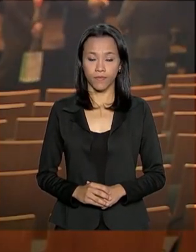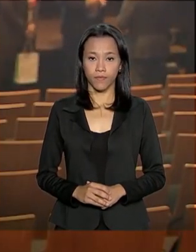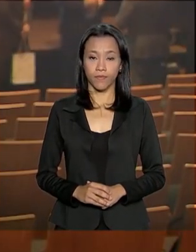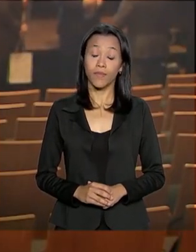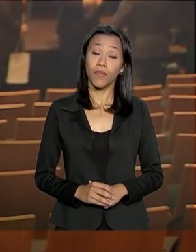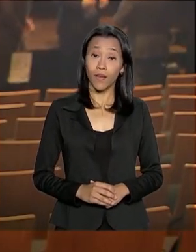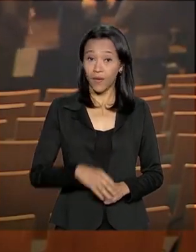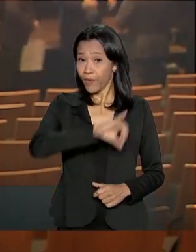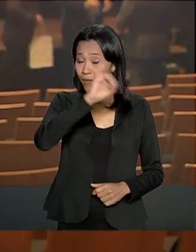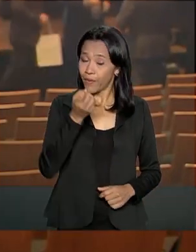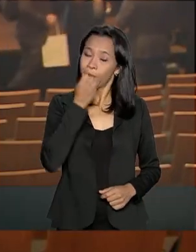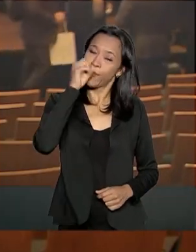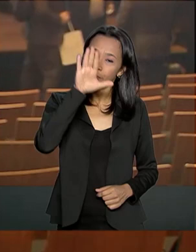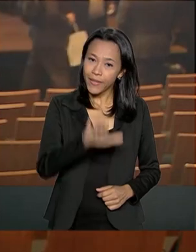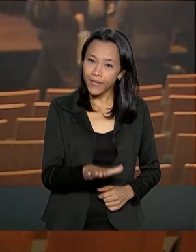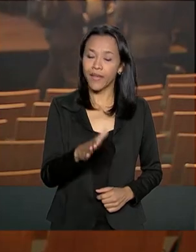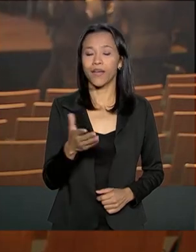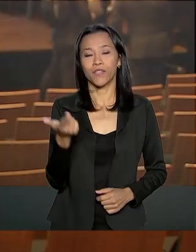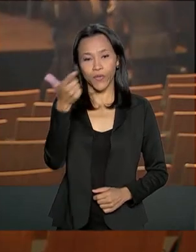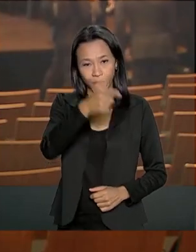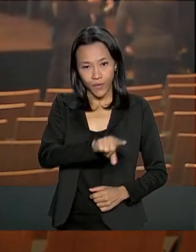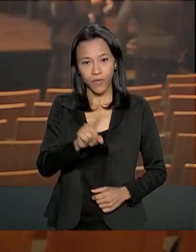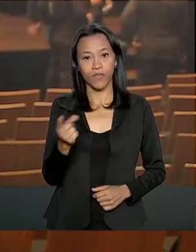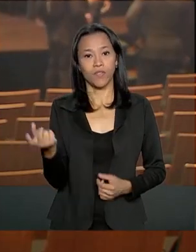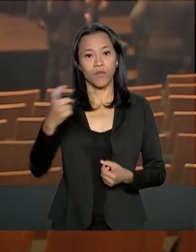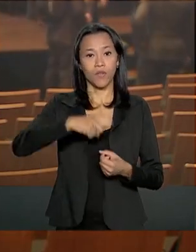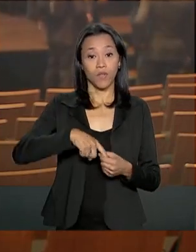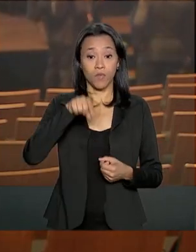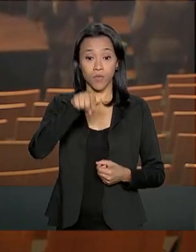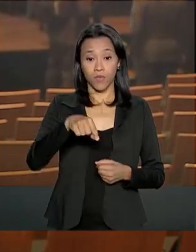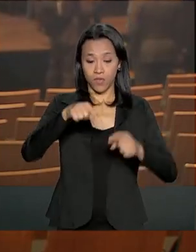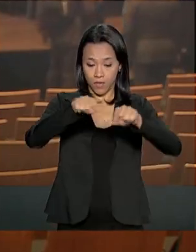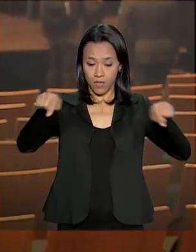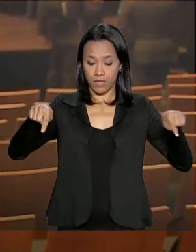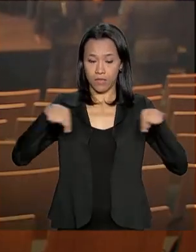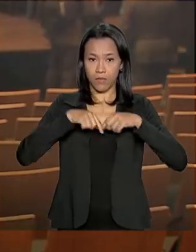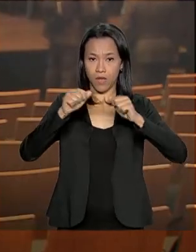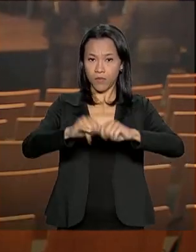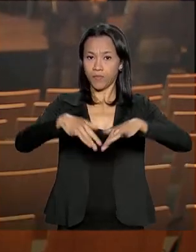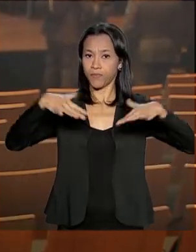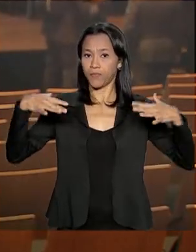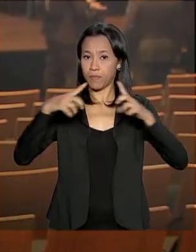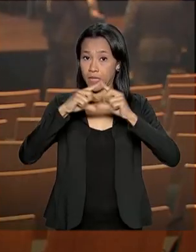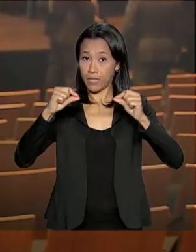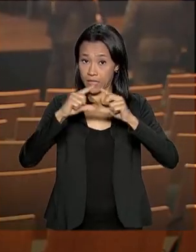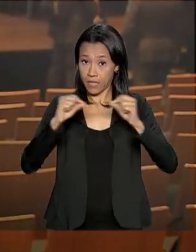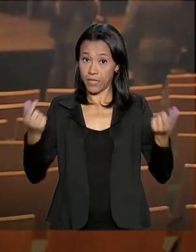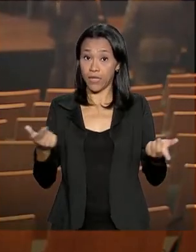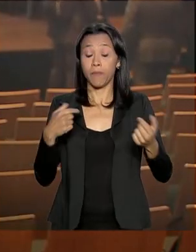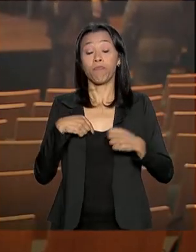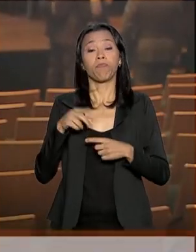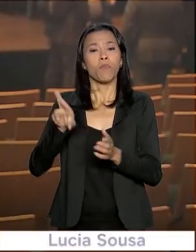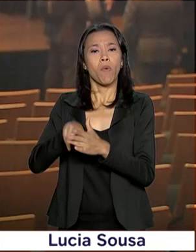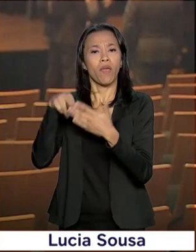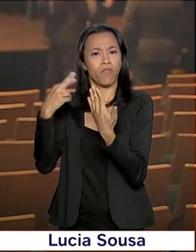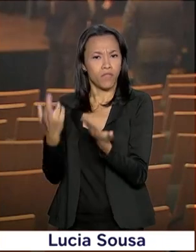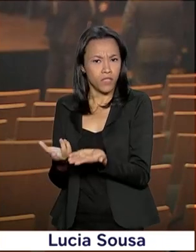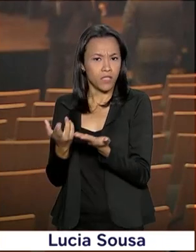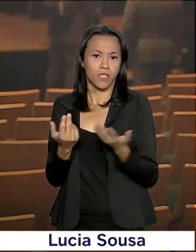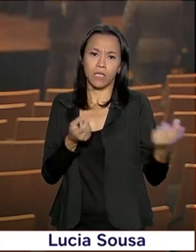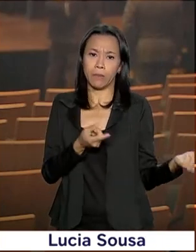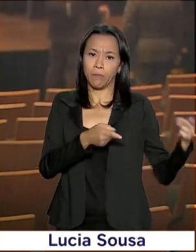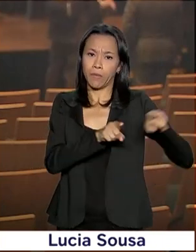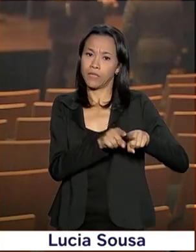Olá, boa tarde, voltamos a falar ao vivo do Centro de Eventos Brasil 21 em Brasília, onde a revista Voto, em parceria com o Times,